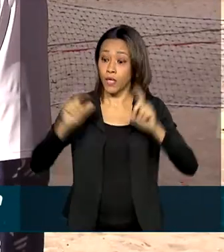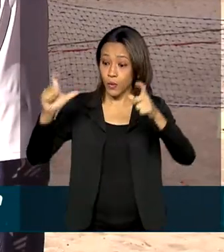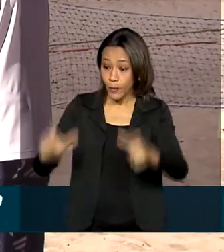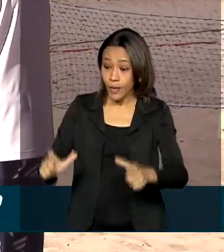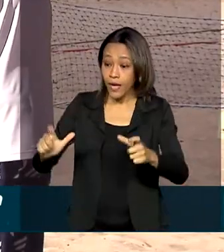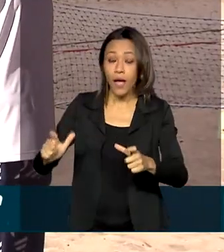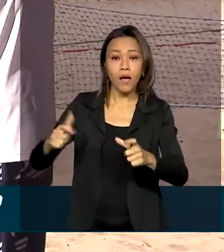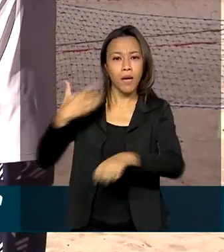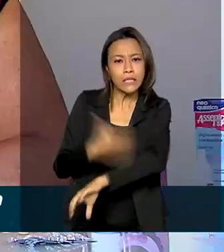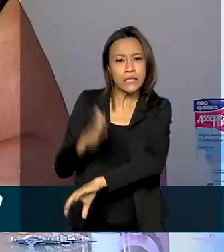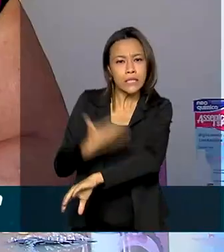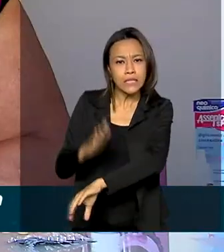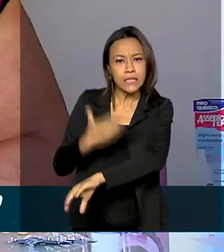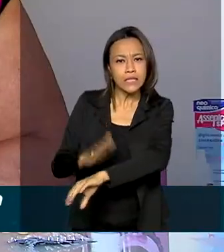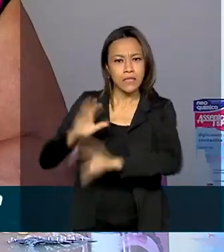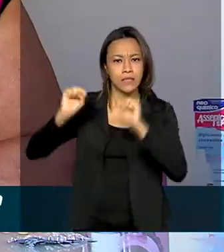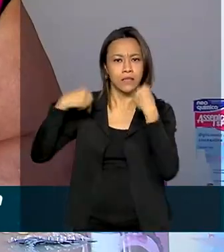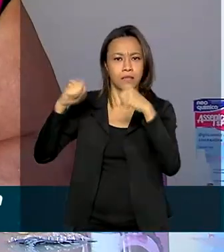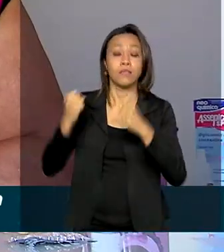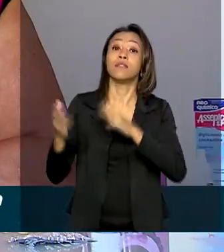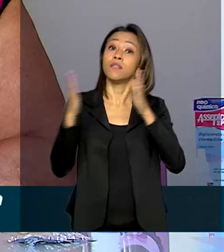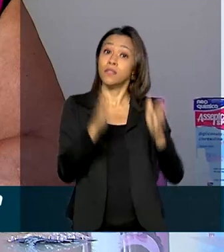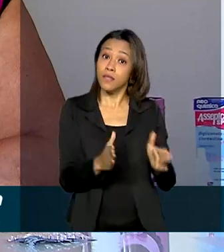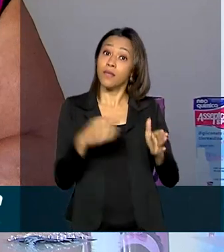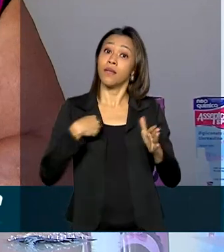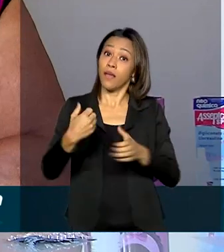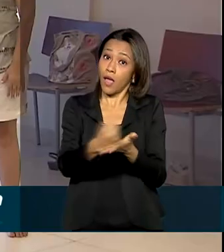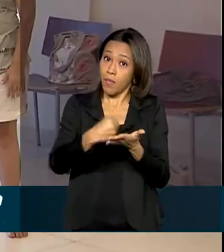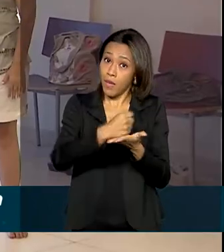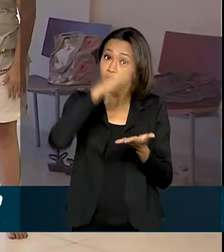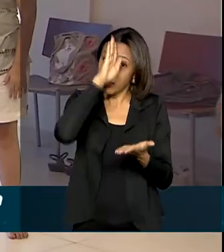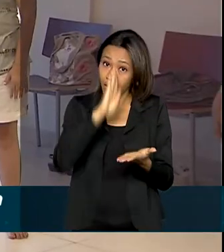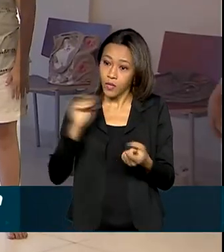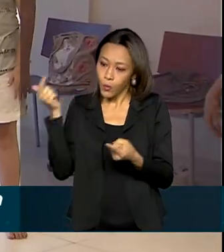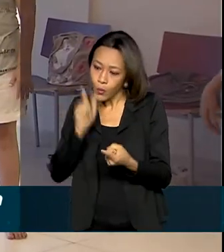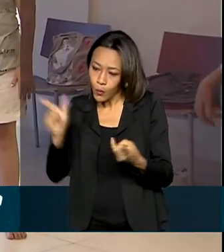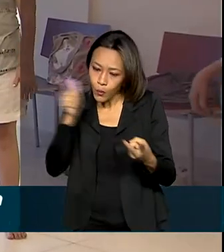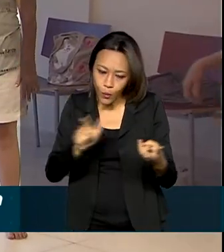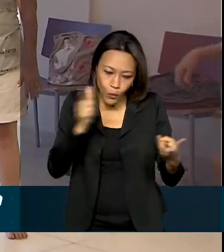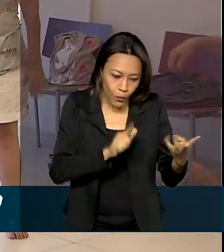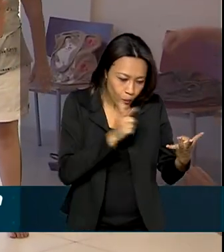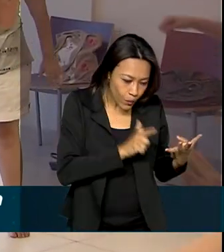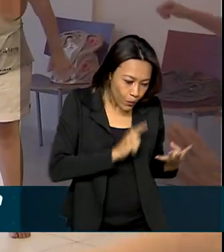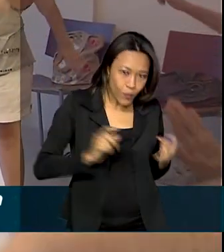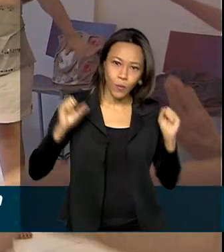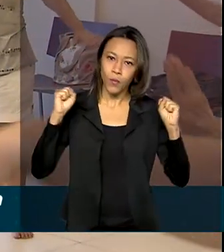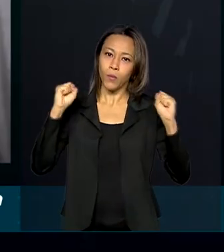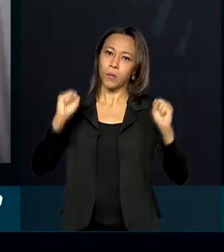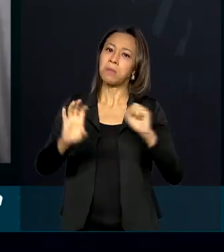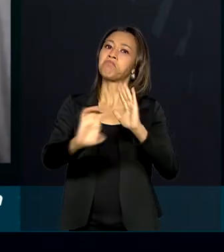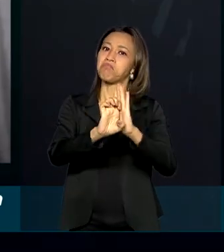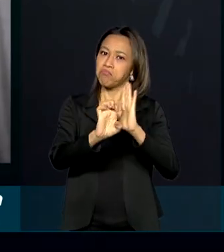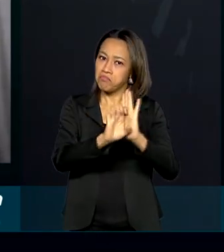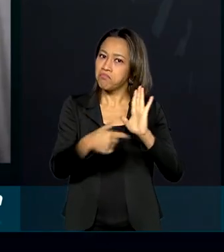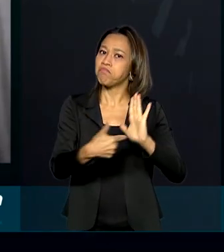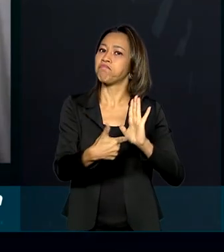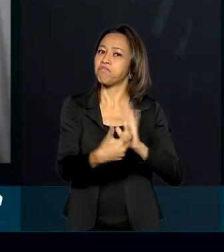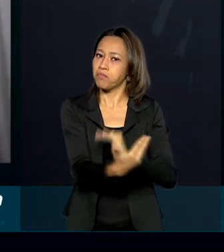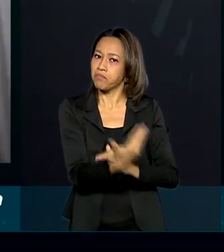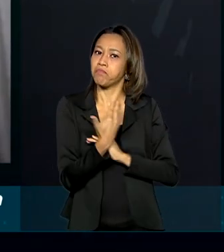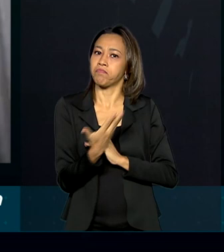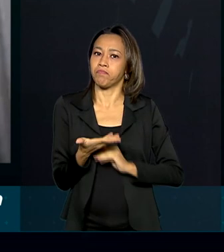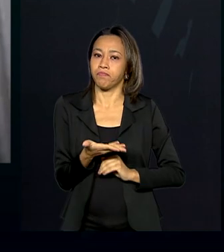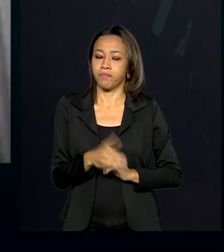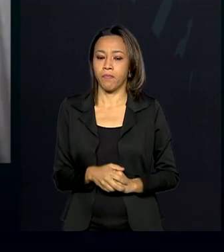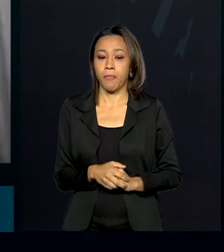atividades físicas e remédios de graça. São conquistas graças ao Estatuto. É preciso avançar